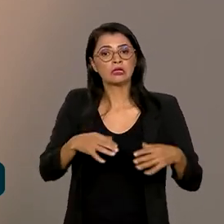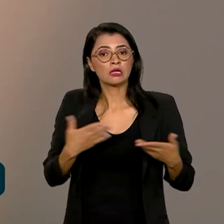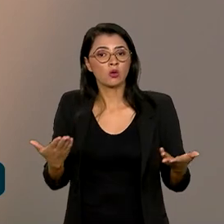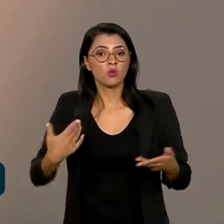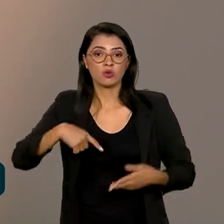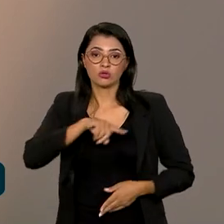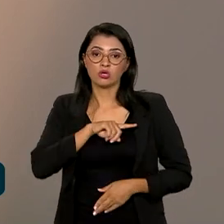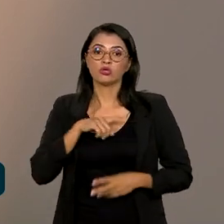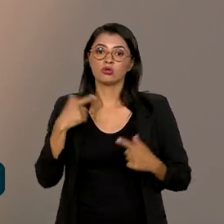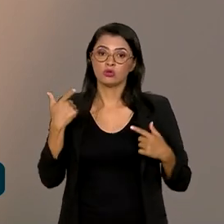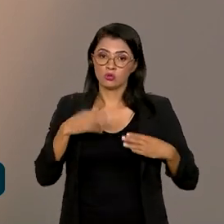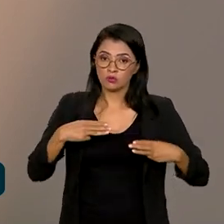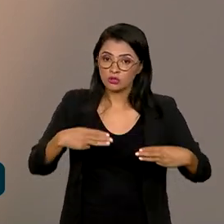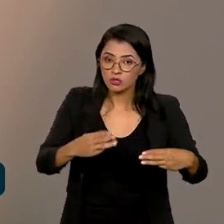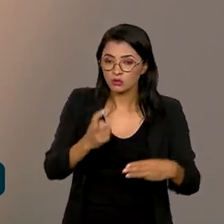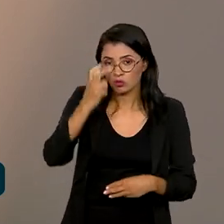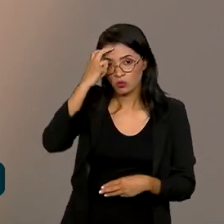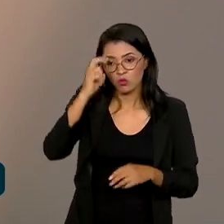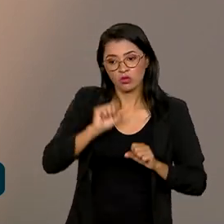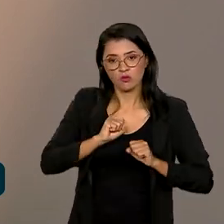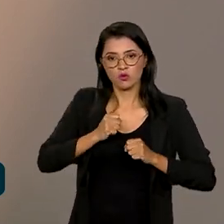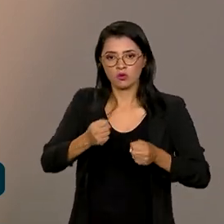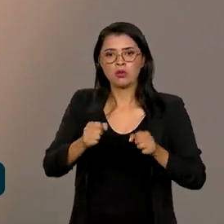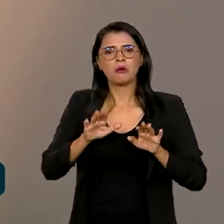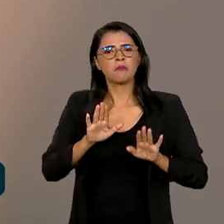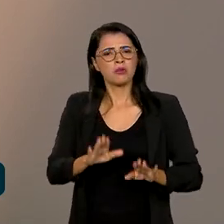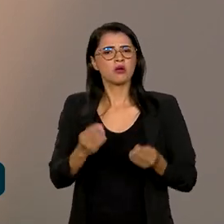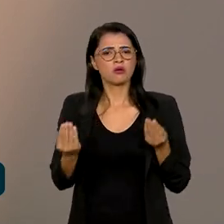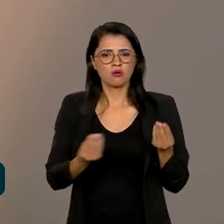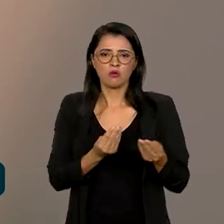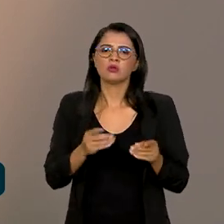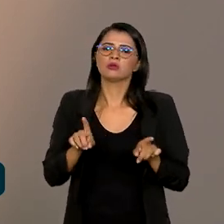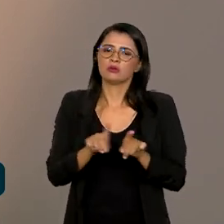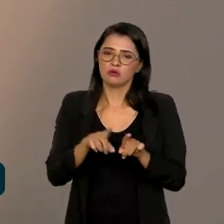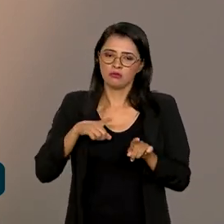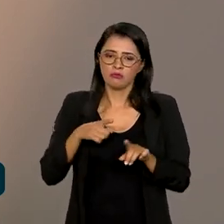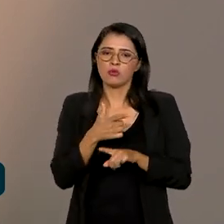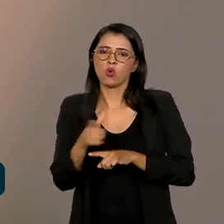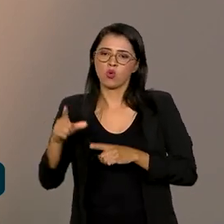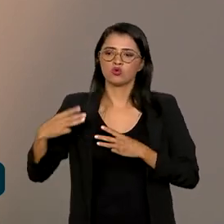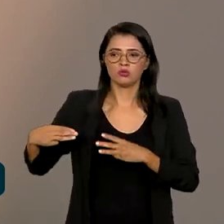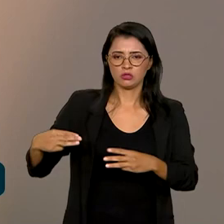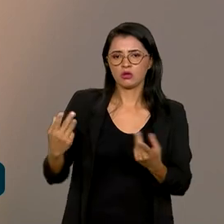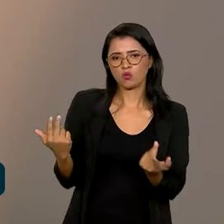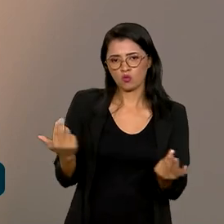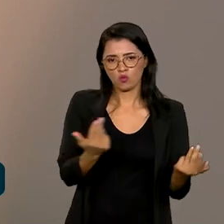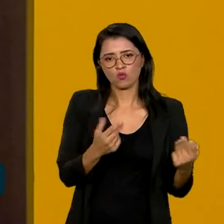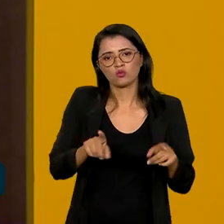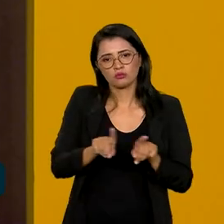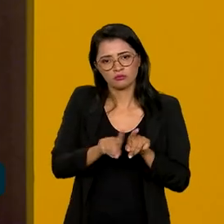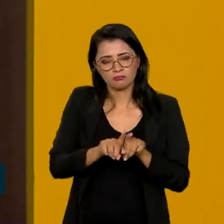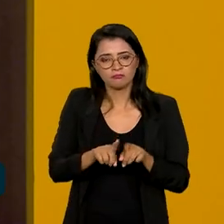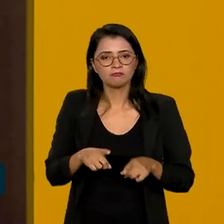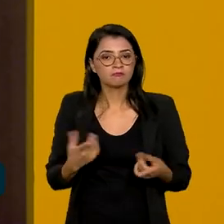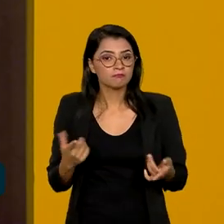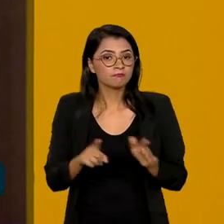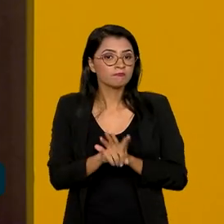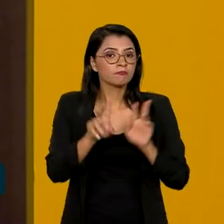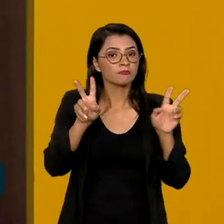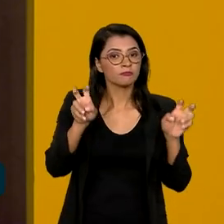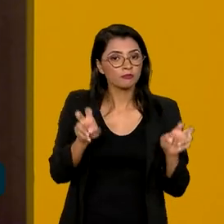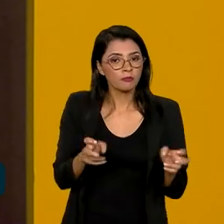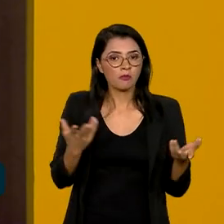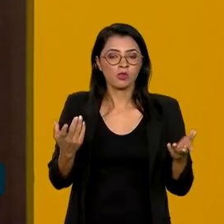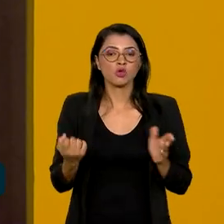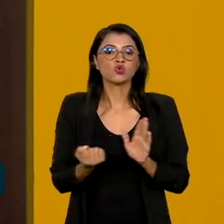nós, o Ministério da Cultura, tomamos essa iniciativa, mas essa iniciativa passará também por todos os outros ministérios do governo Lula. Agora, vamos falar um pouquinho sobre